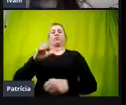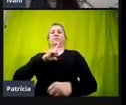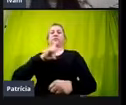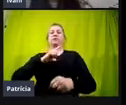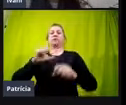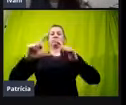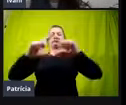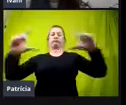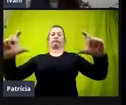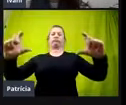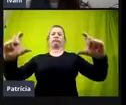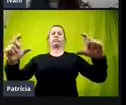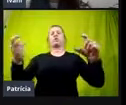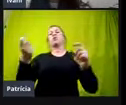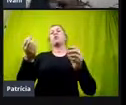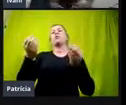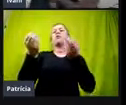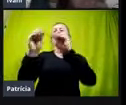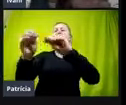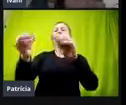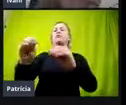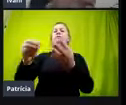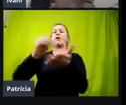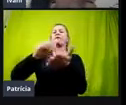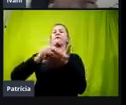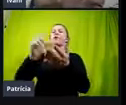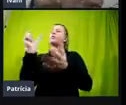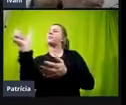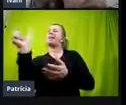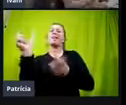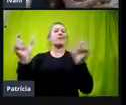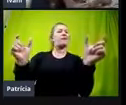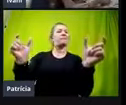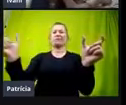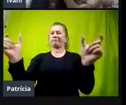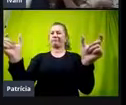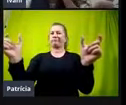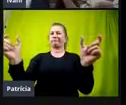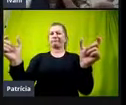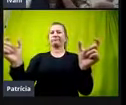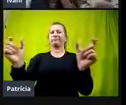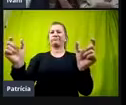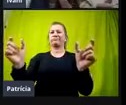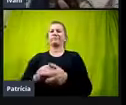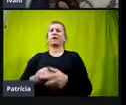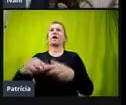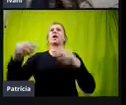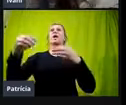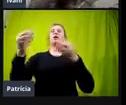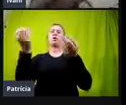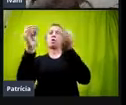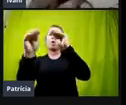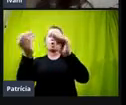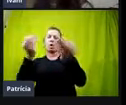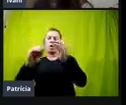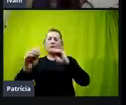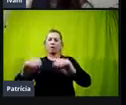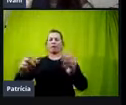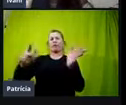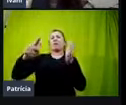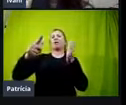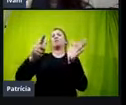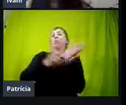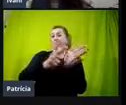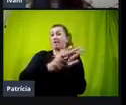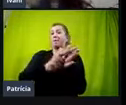a frase, daí você deixa as palavras no final e deixa um espaço para que na prova escrita, no papel, impressa no papel,